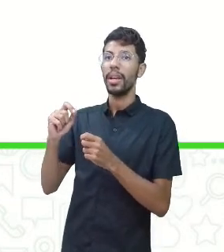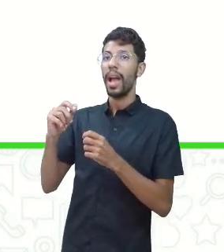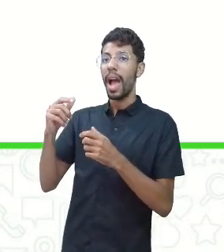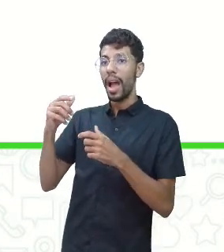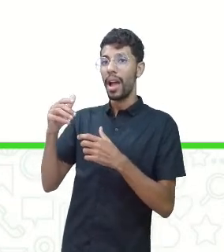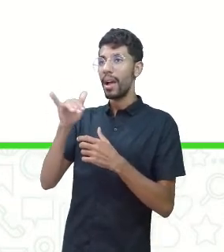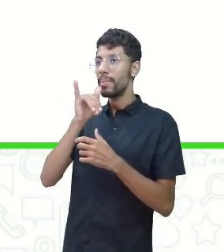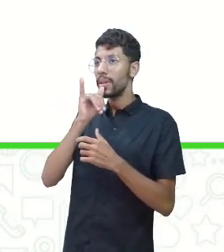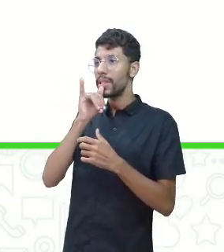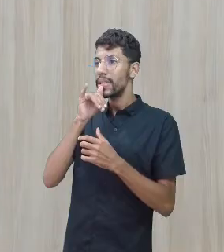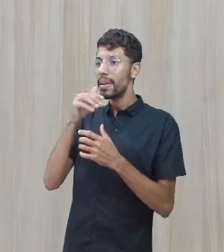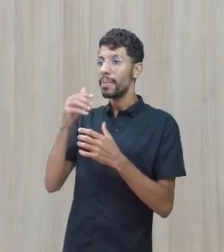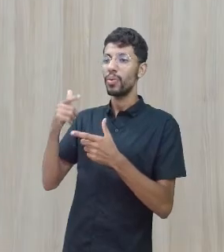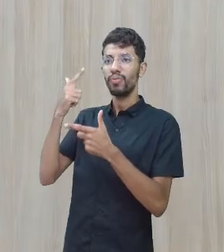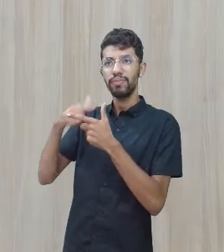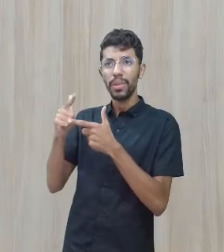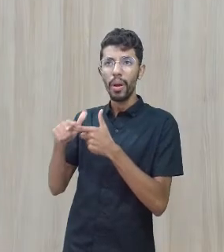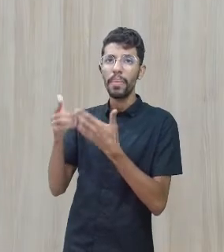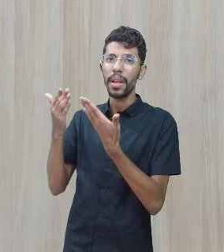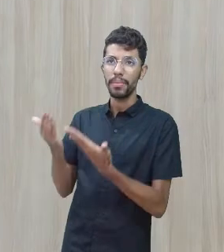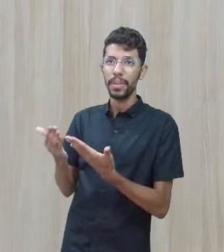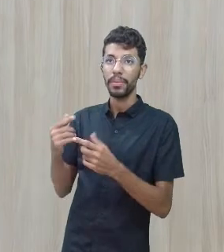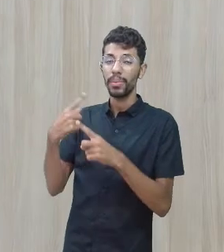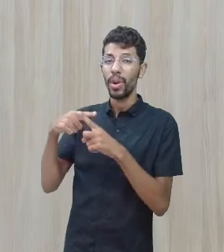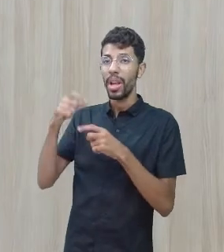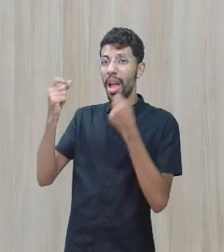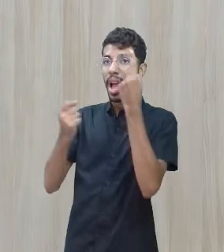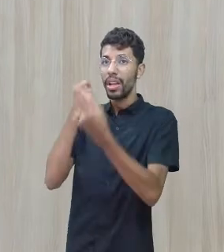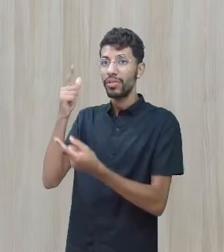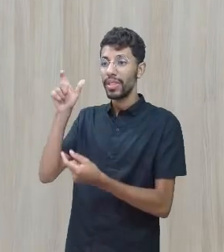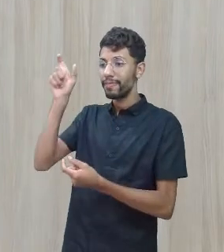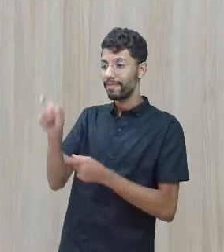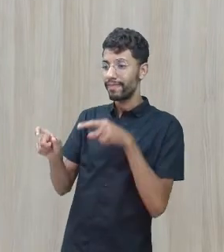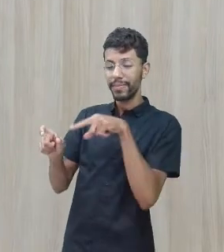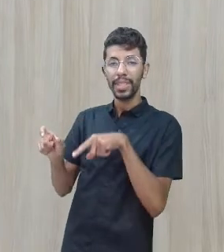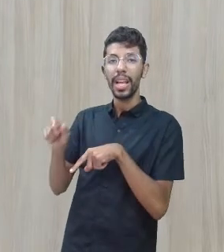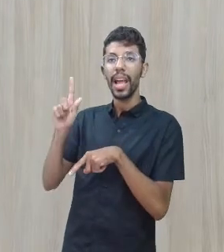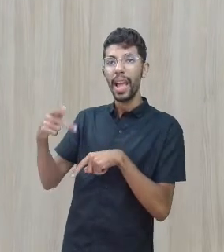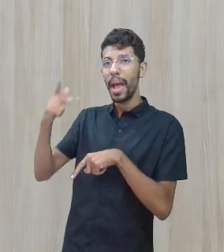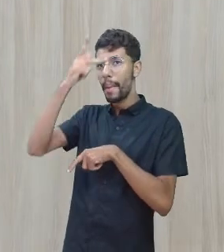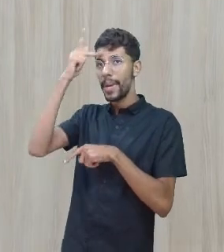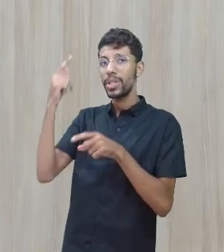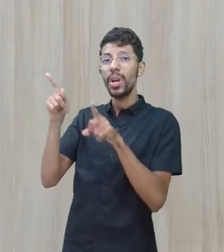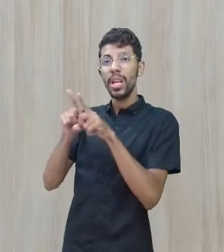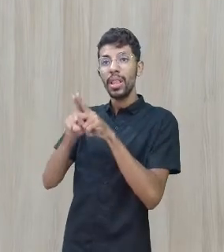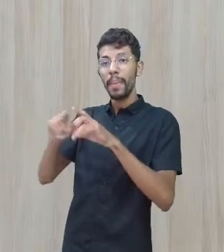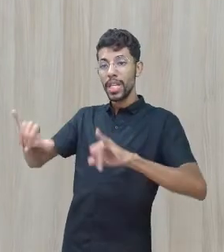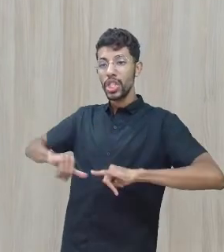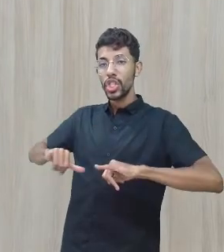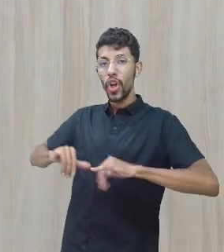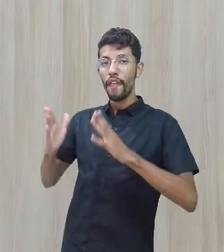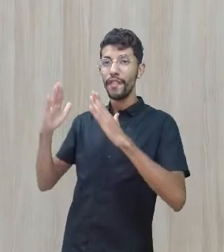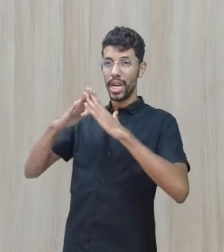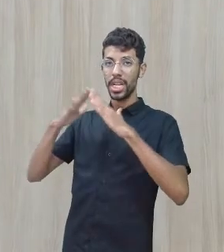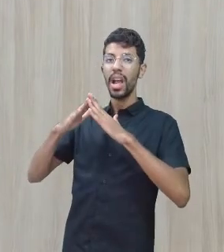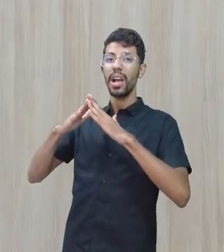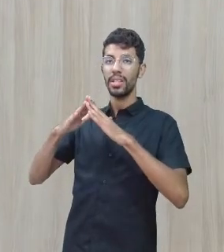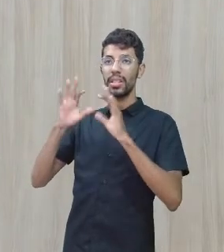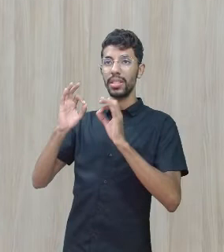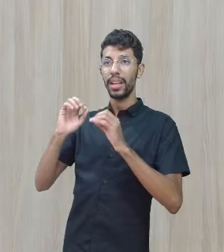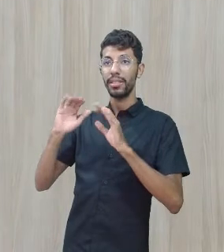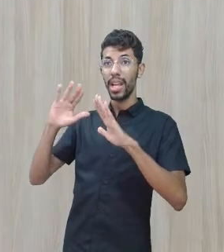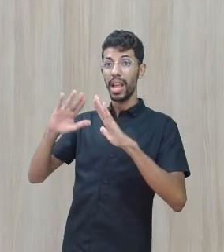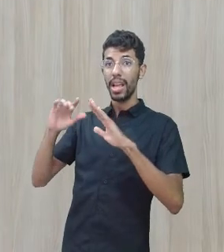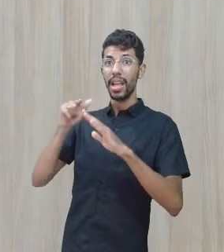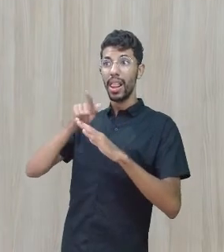atos. Porque muitas vezes o agressor é aquela pessoa que também é agredida em casa. E na escola quer